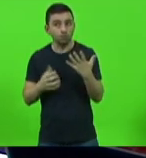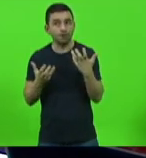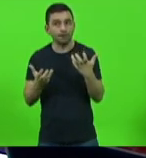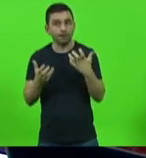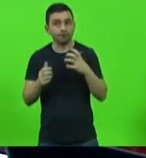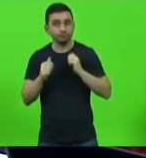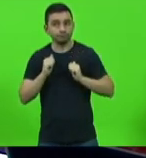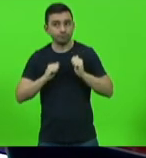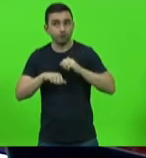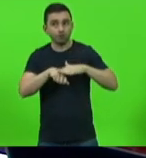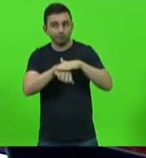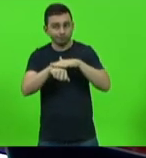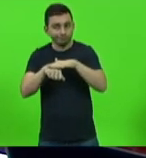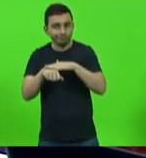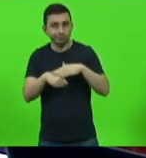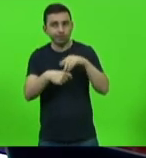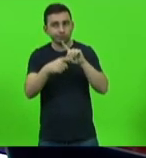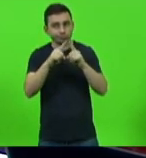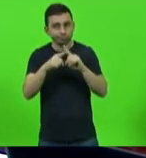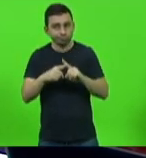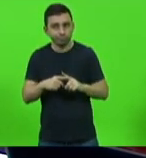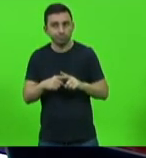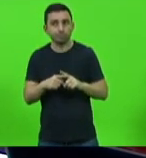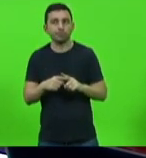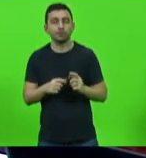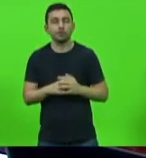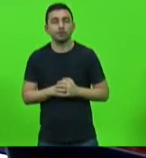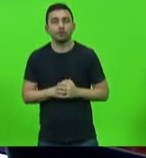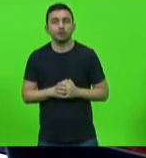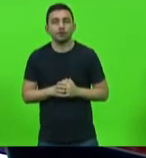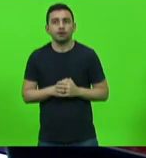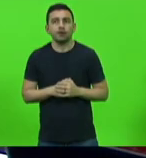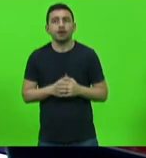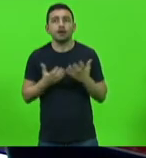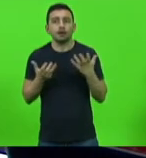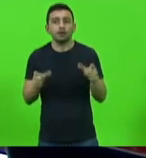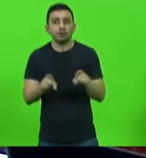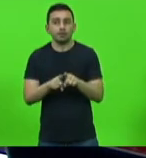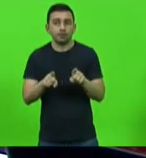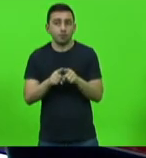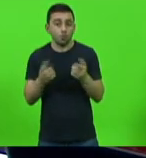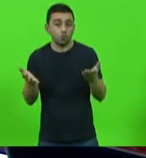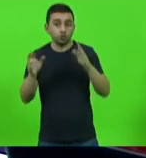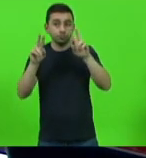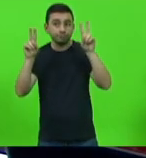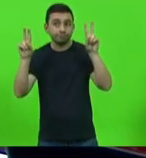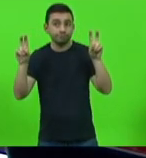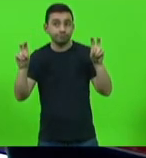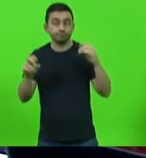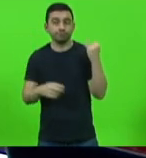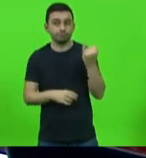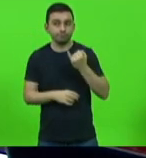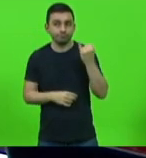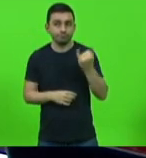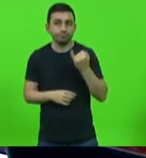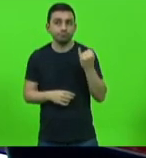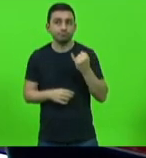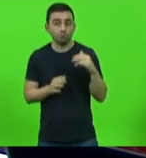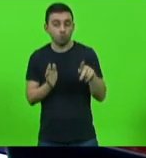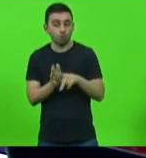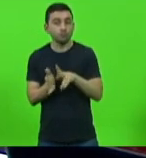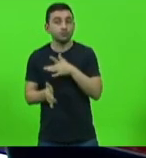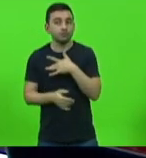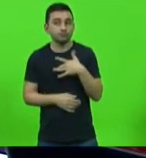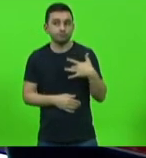das conversações que estão em andamento quero trazer hoje um assunto importante sobre a questão da saúde